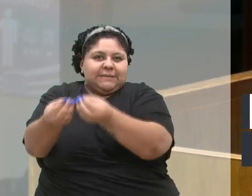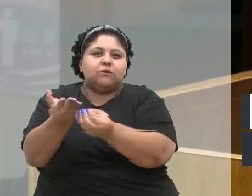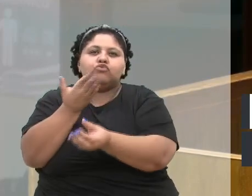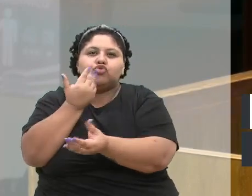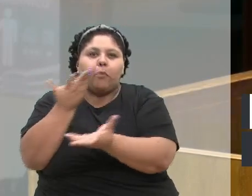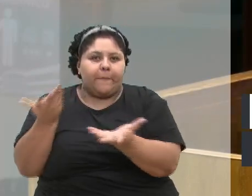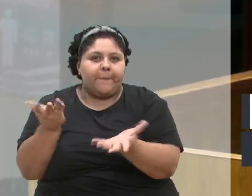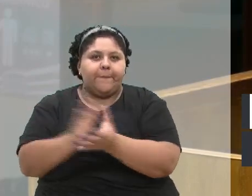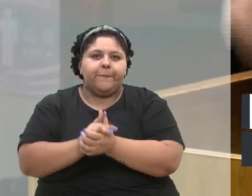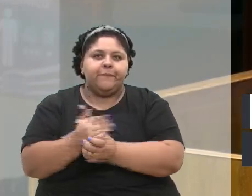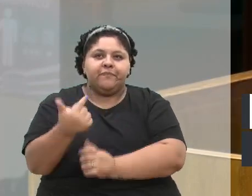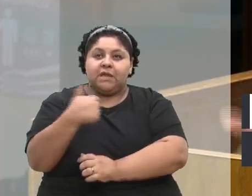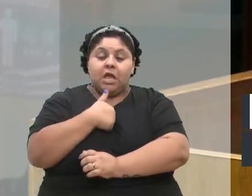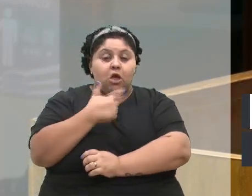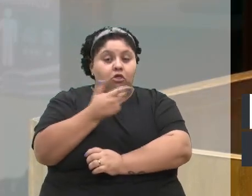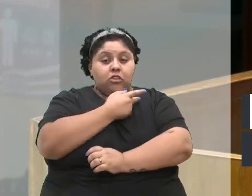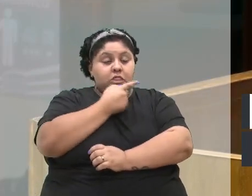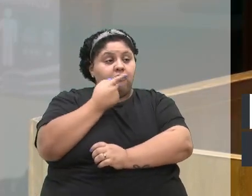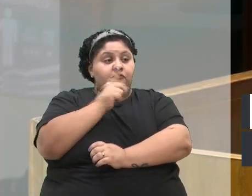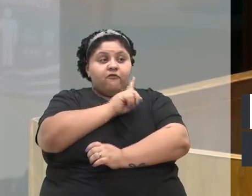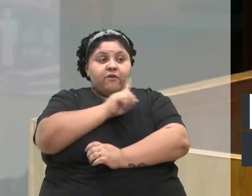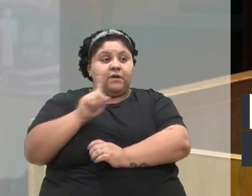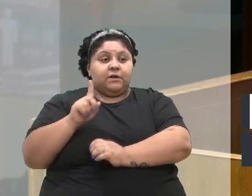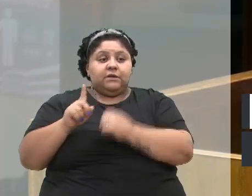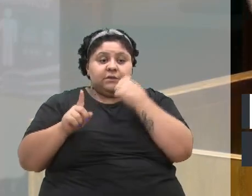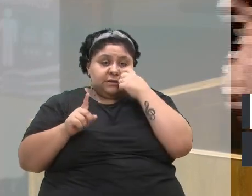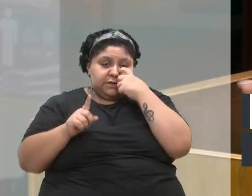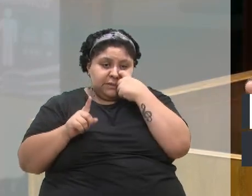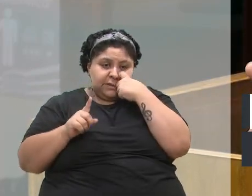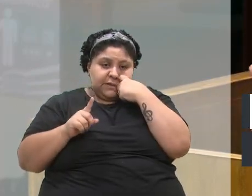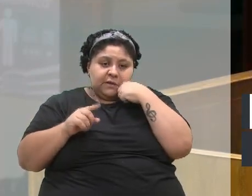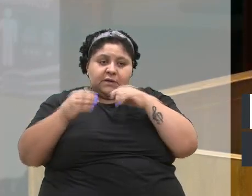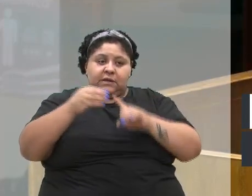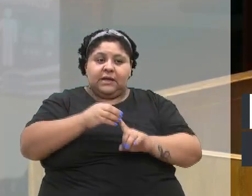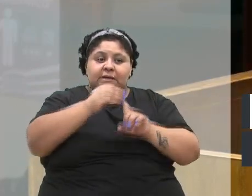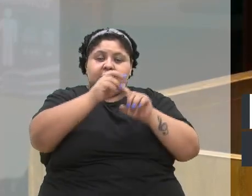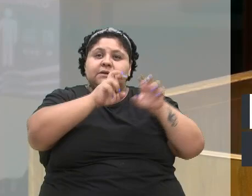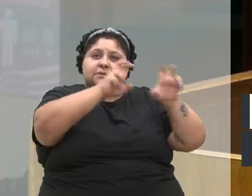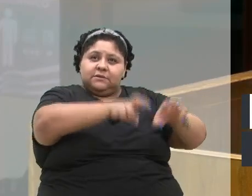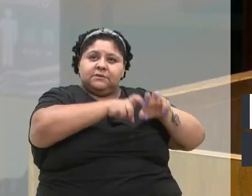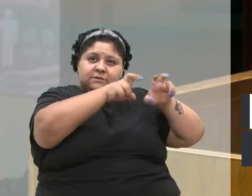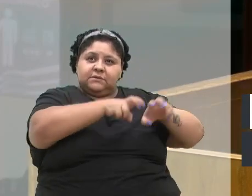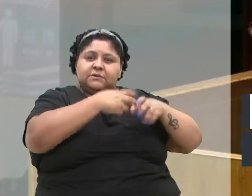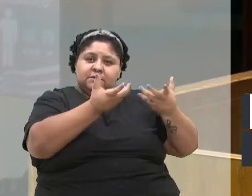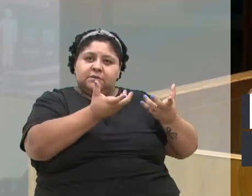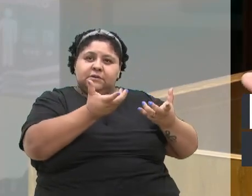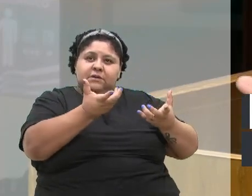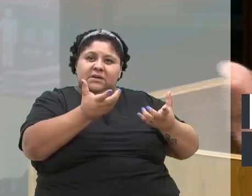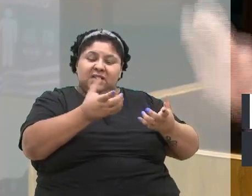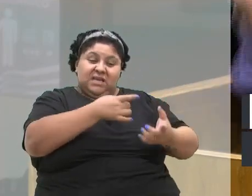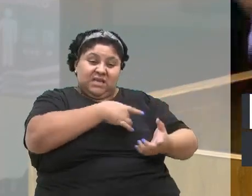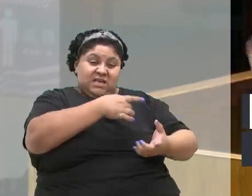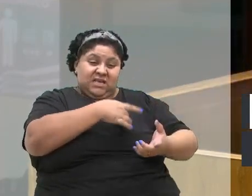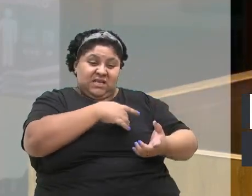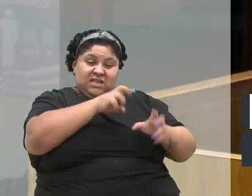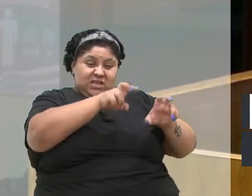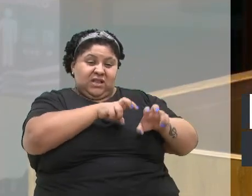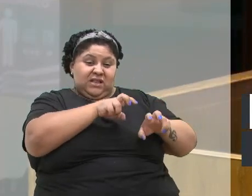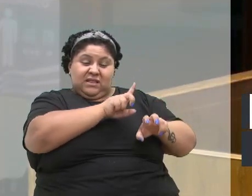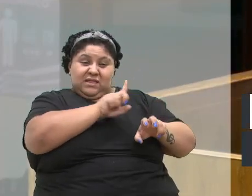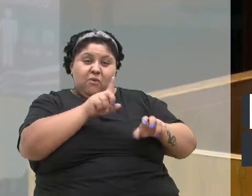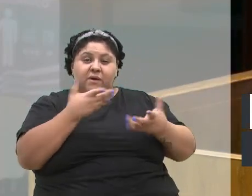E eu não disse para ninguém, principalmente para os agricultores, porque eu temia que, se eu dissesse, eles não iriam.